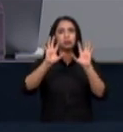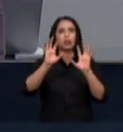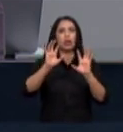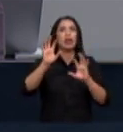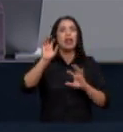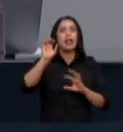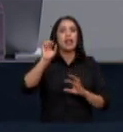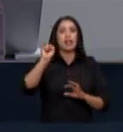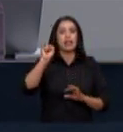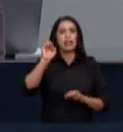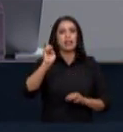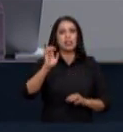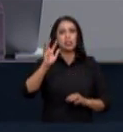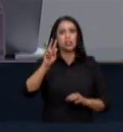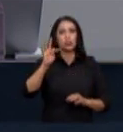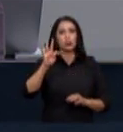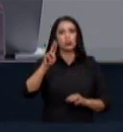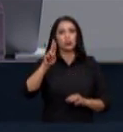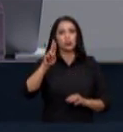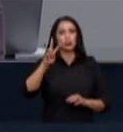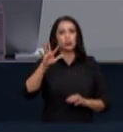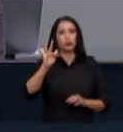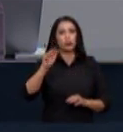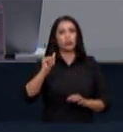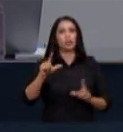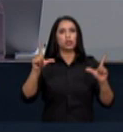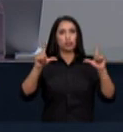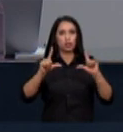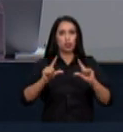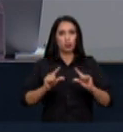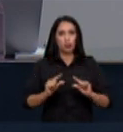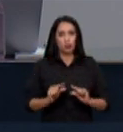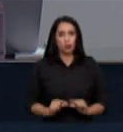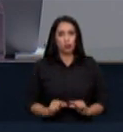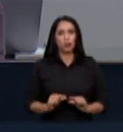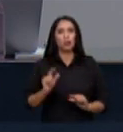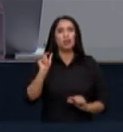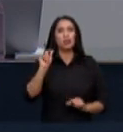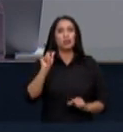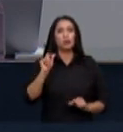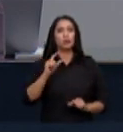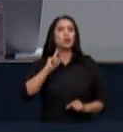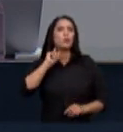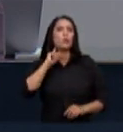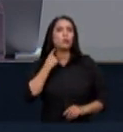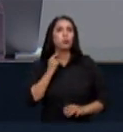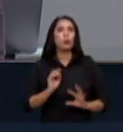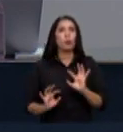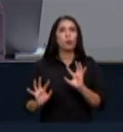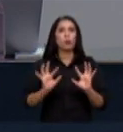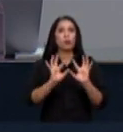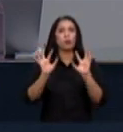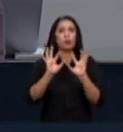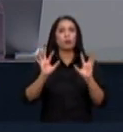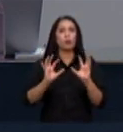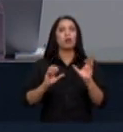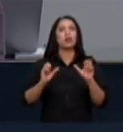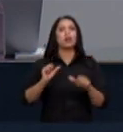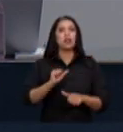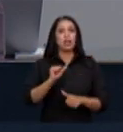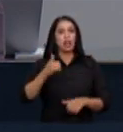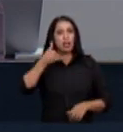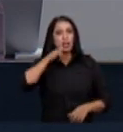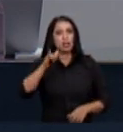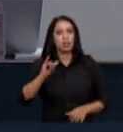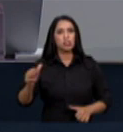diminuir o uso de combustíveis fósseis como carvão petróleo e gás natural buscar energias renováveis